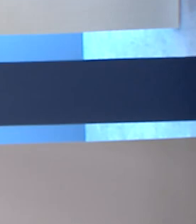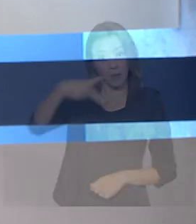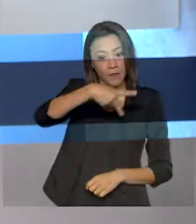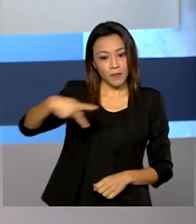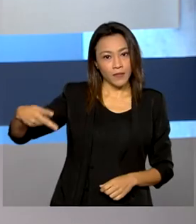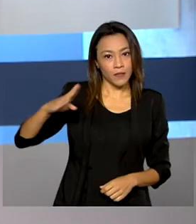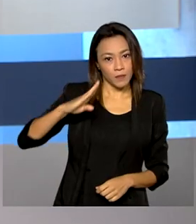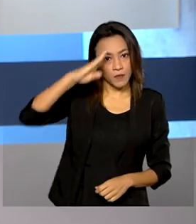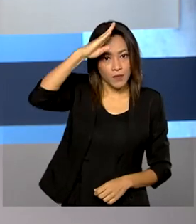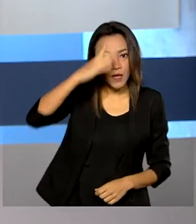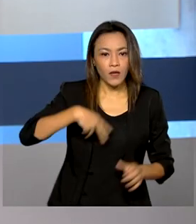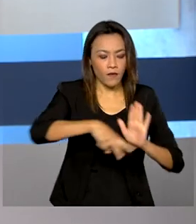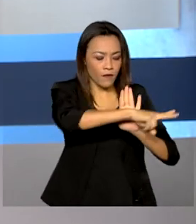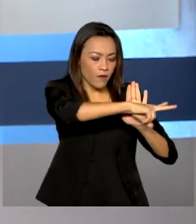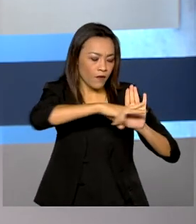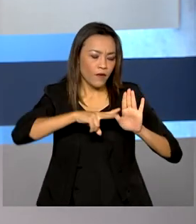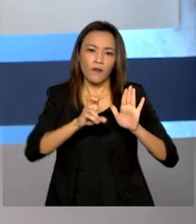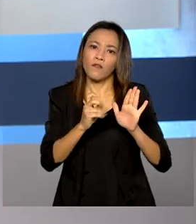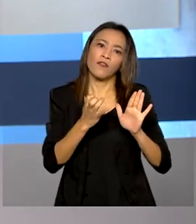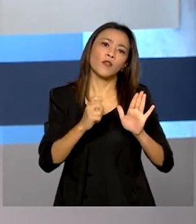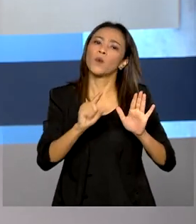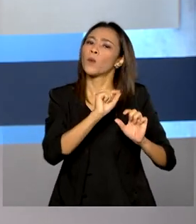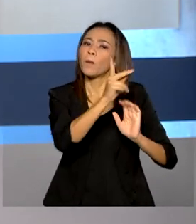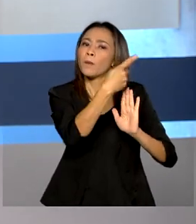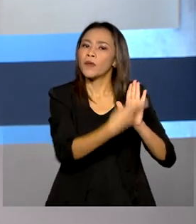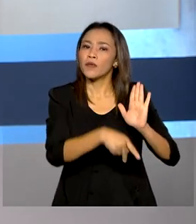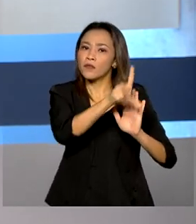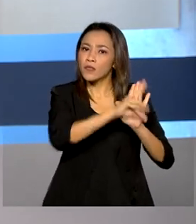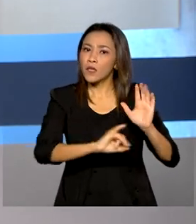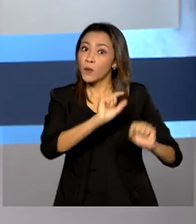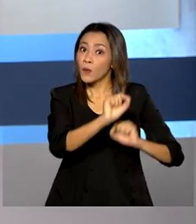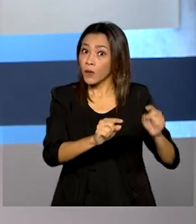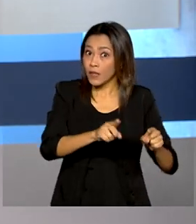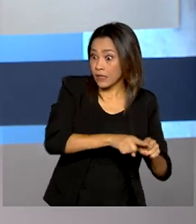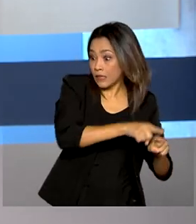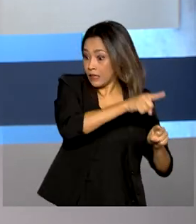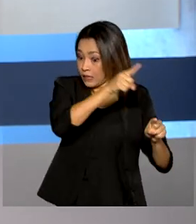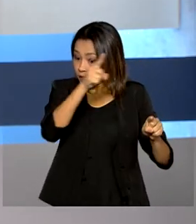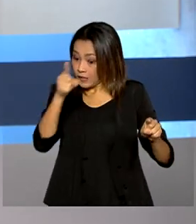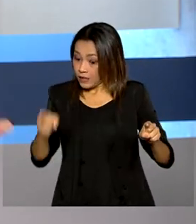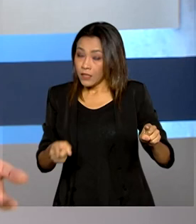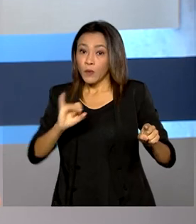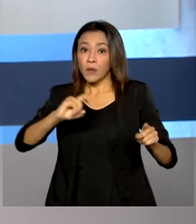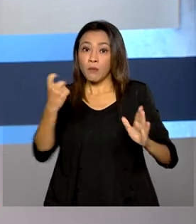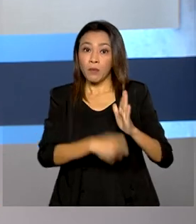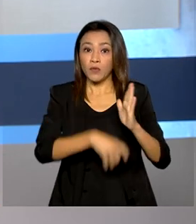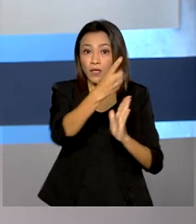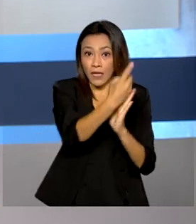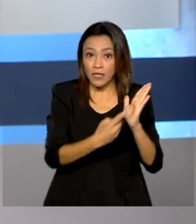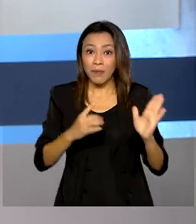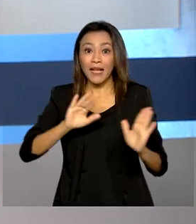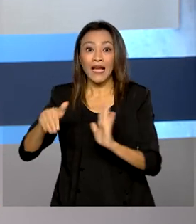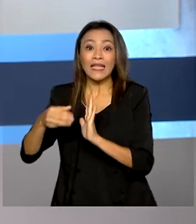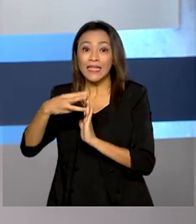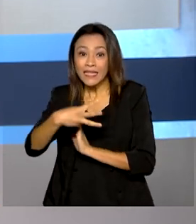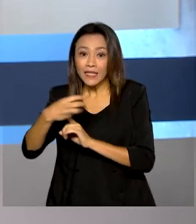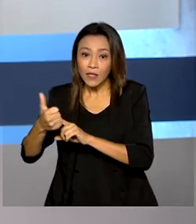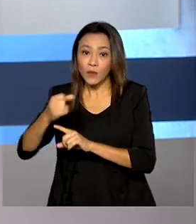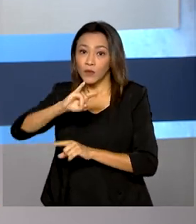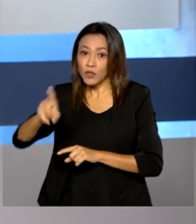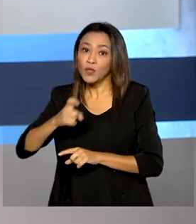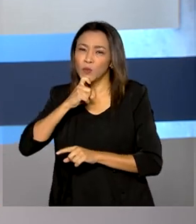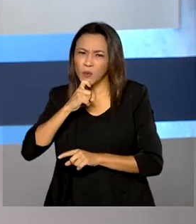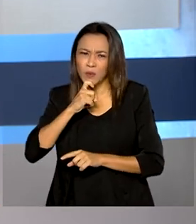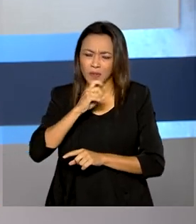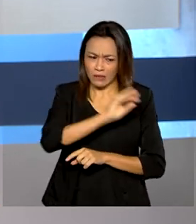Bolsonaro vetou o projeto de lei que estendia o prazo de entrega da declaração do Imposto de Renda para 31 de julho. Segundo o governo,